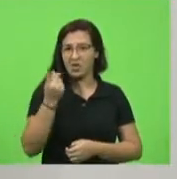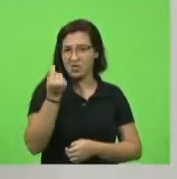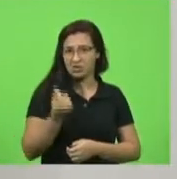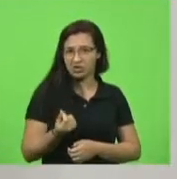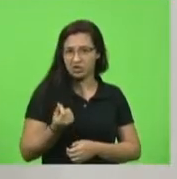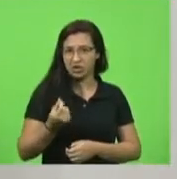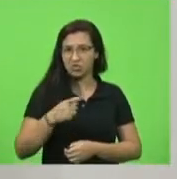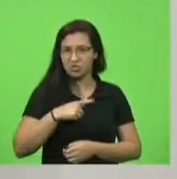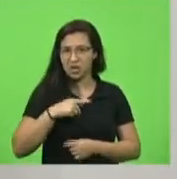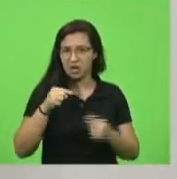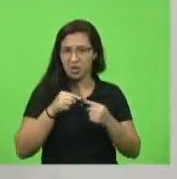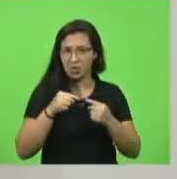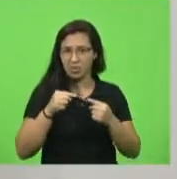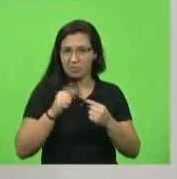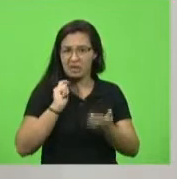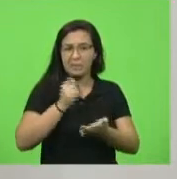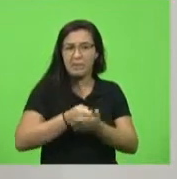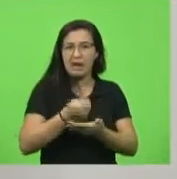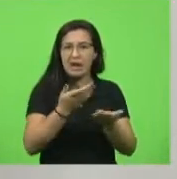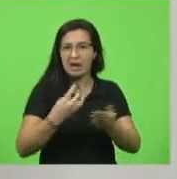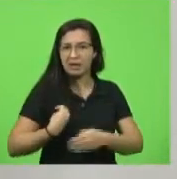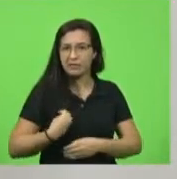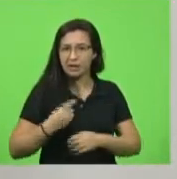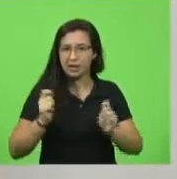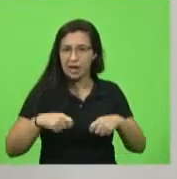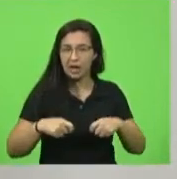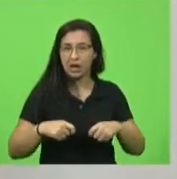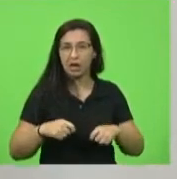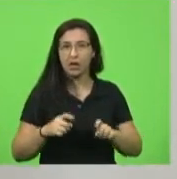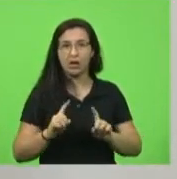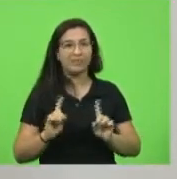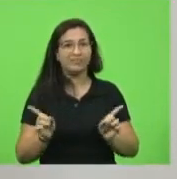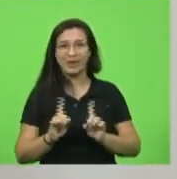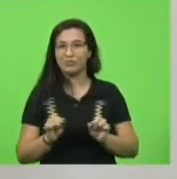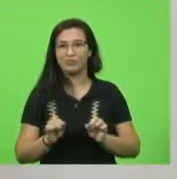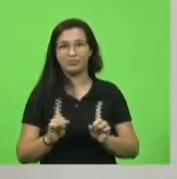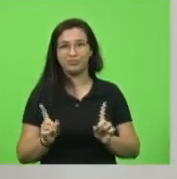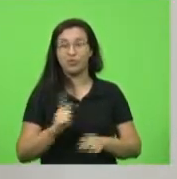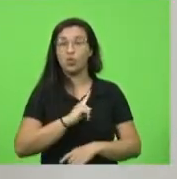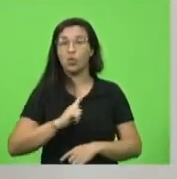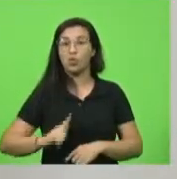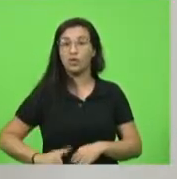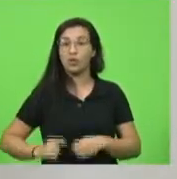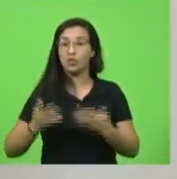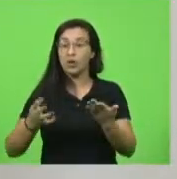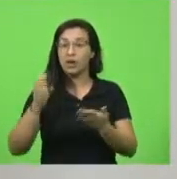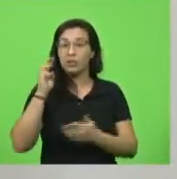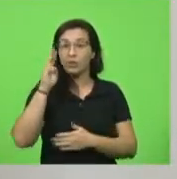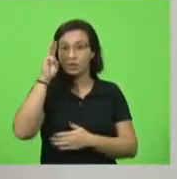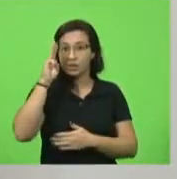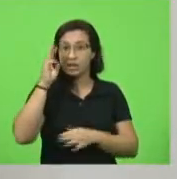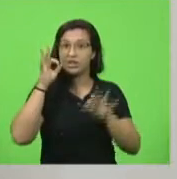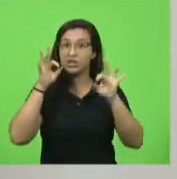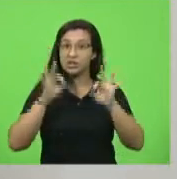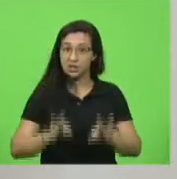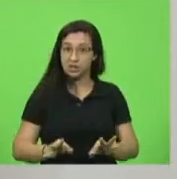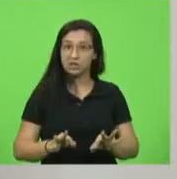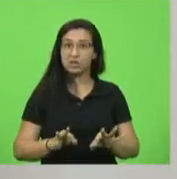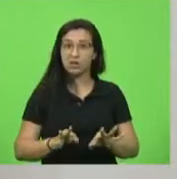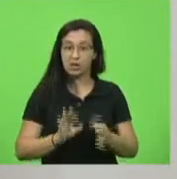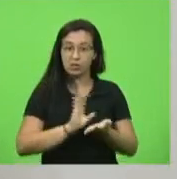preço. e o governador Moisés acerta quando decide reservar recursos